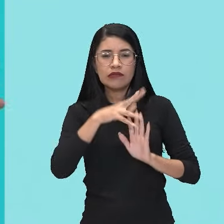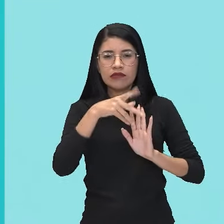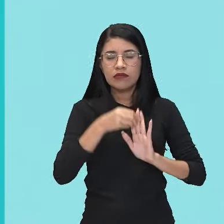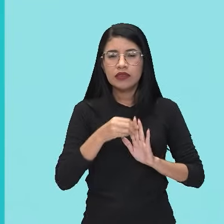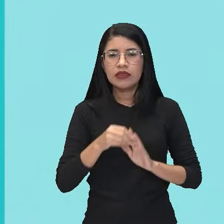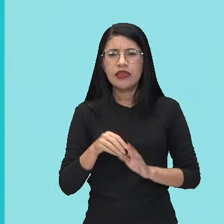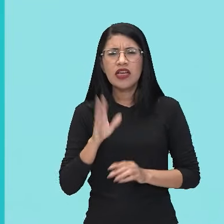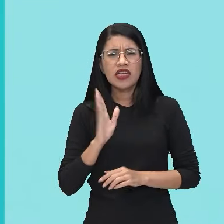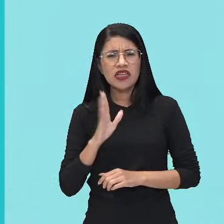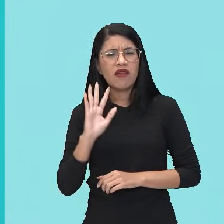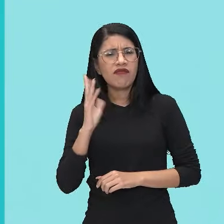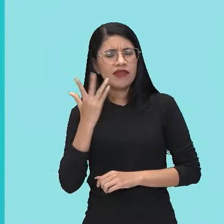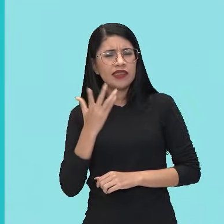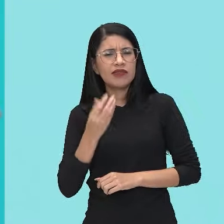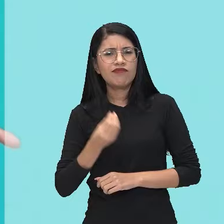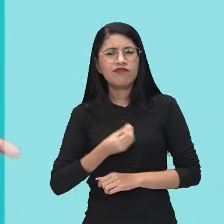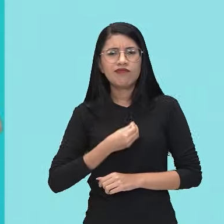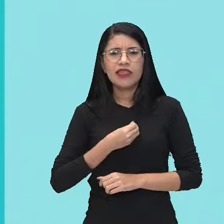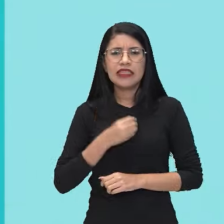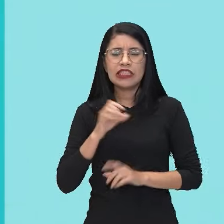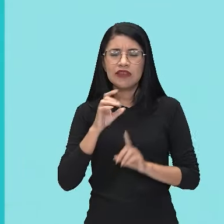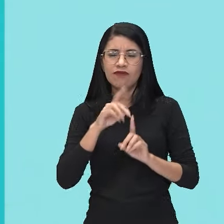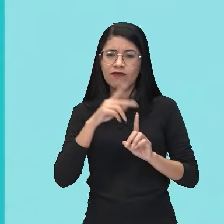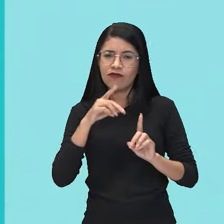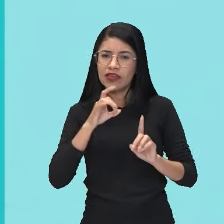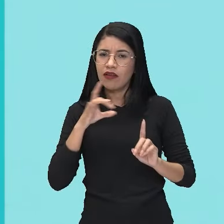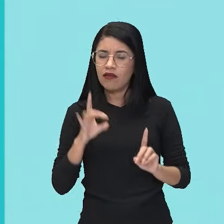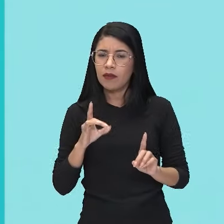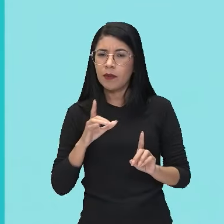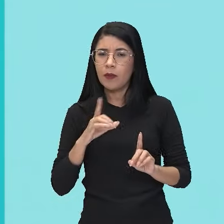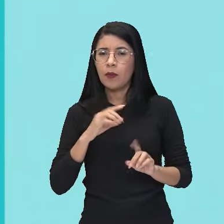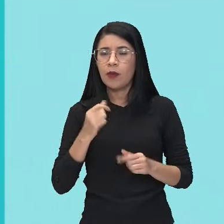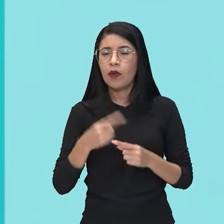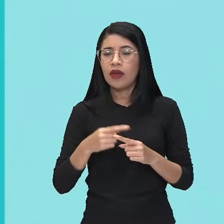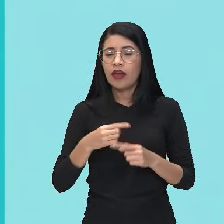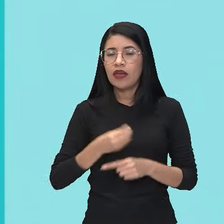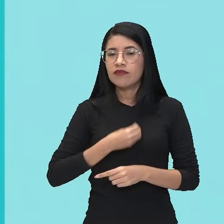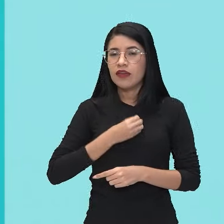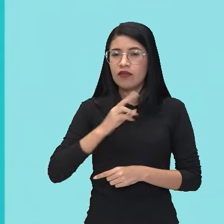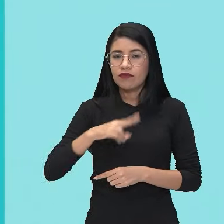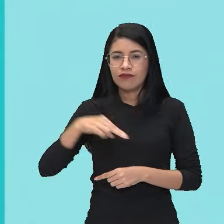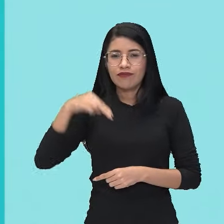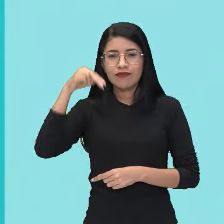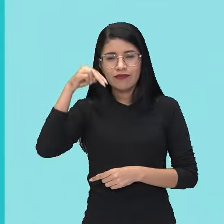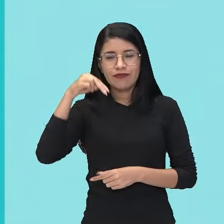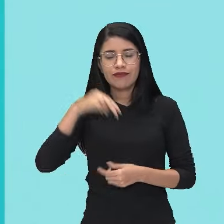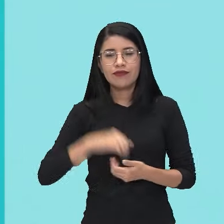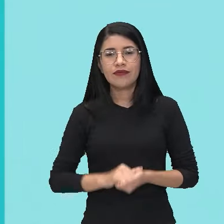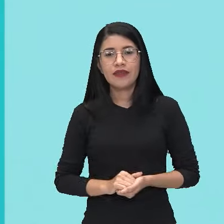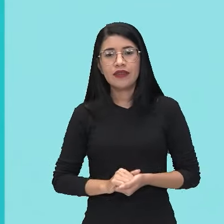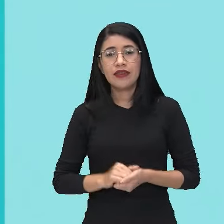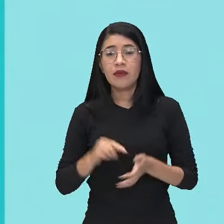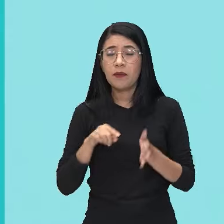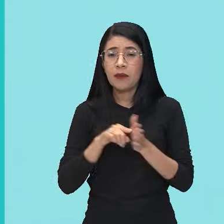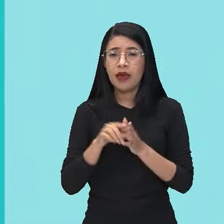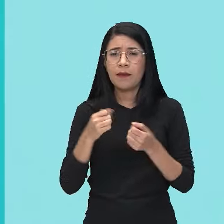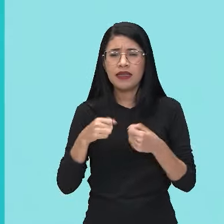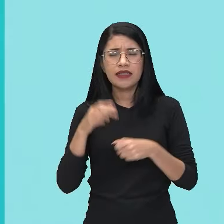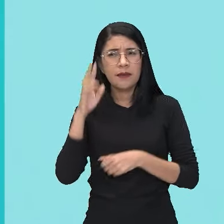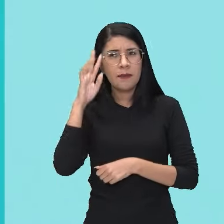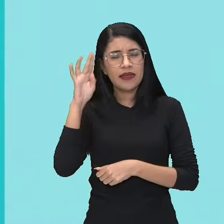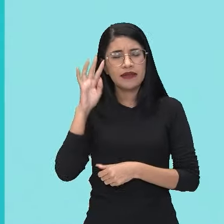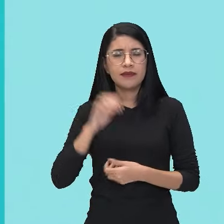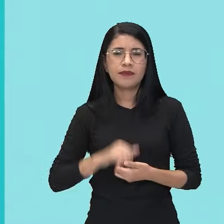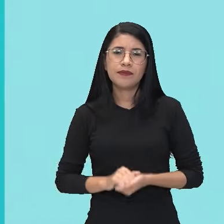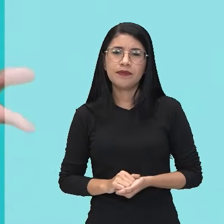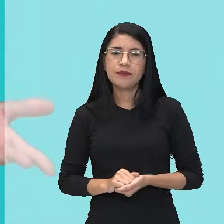passou por uma situação dessa? De repente, a de xenofobia por sermos nortistas, por sermos da Amazônia? É uma questão a se refletir.